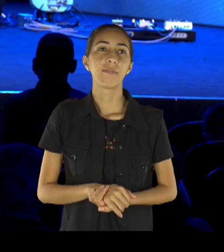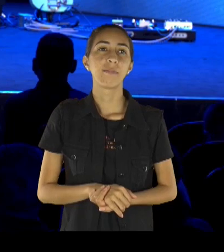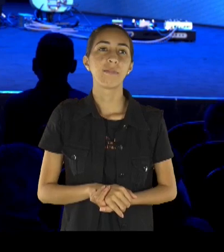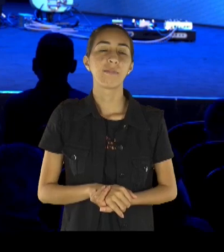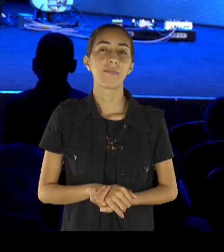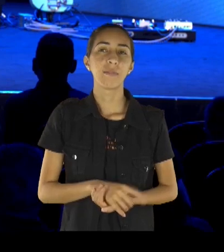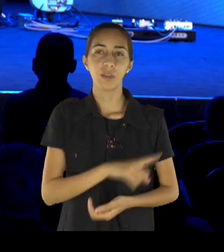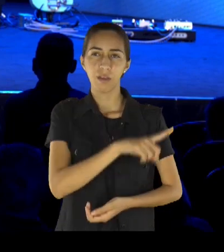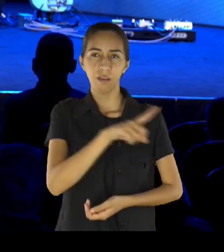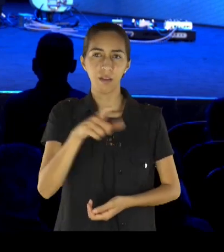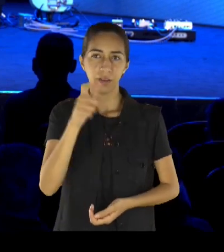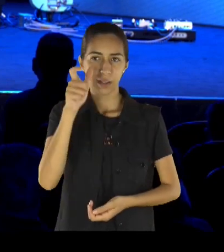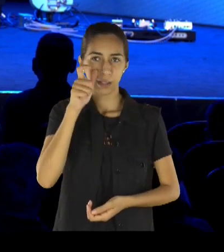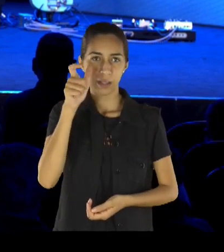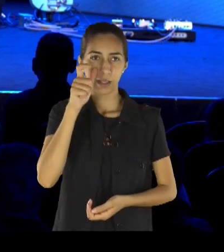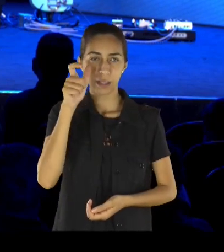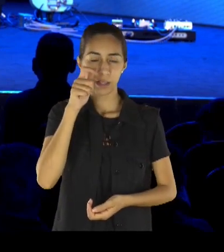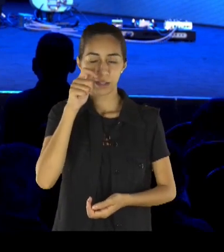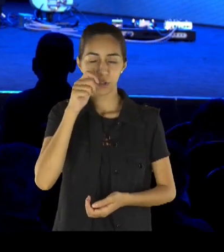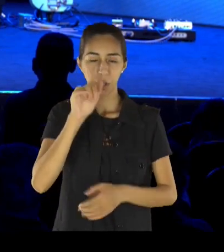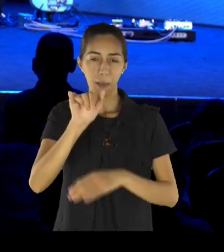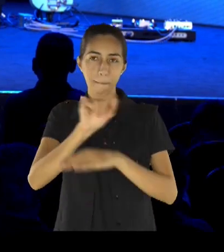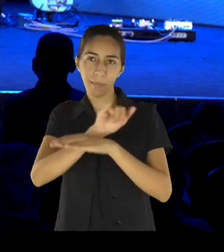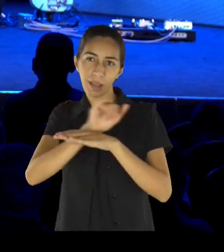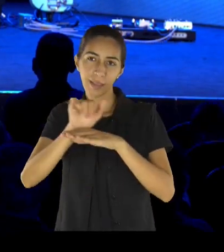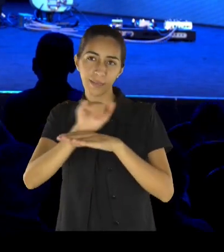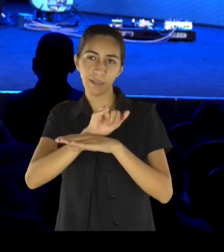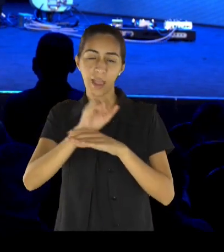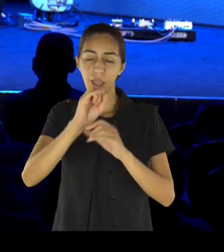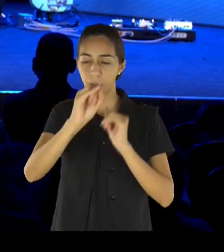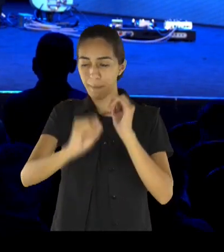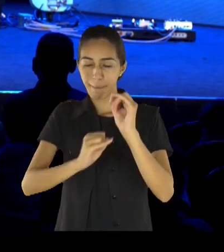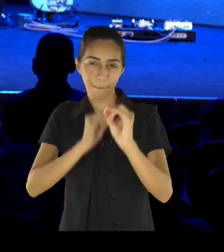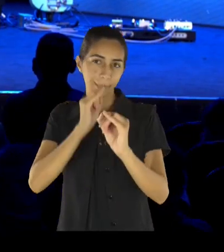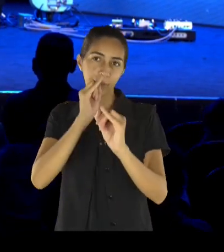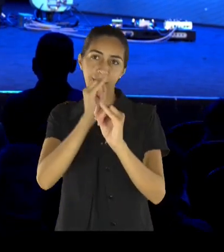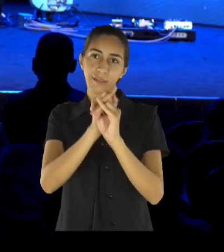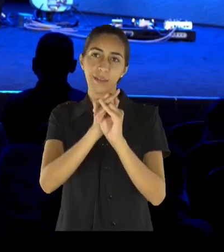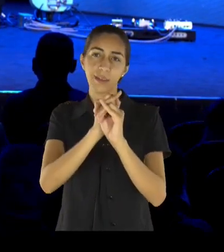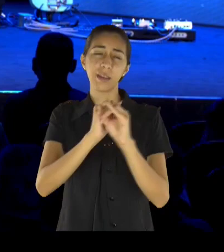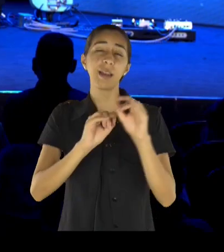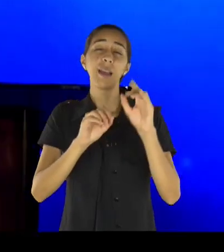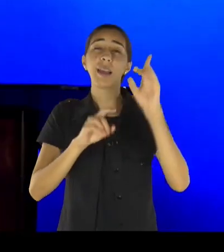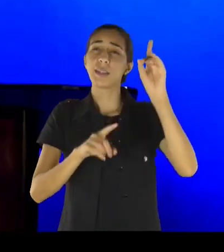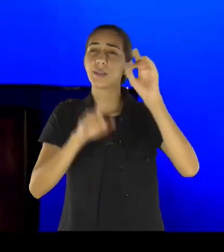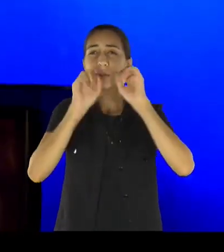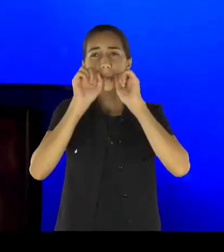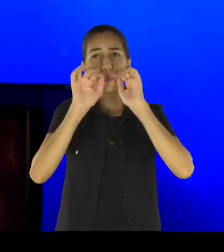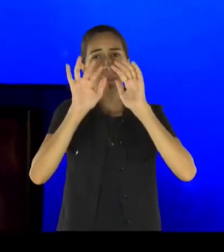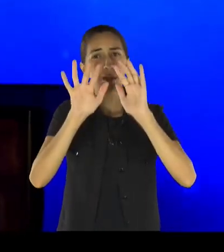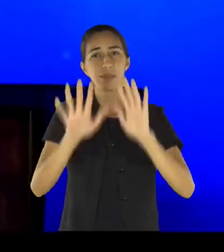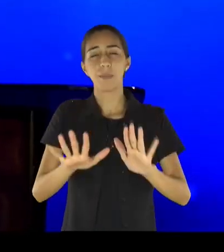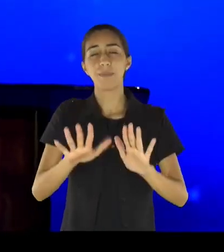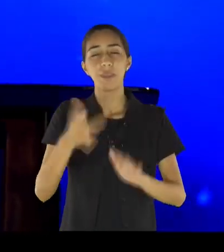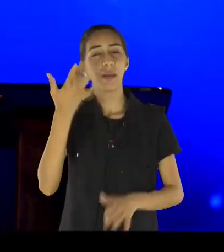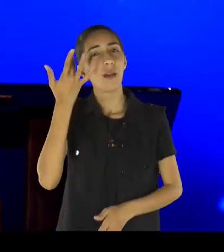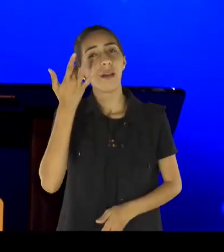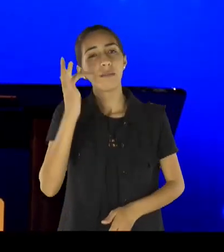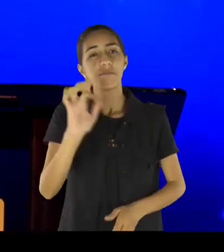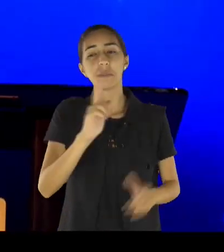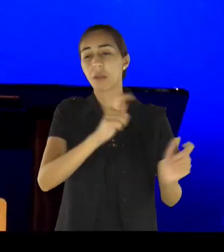nos assistindo, pela internet, que Deus te abençoe, você pode estar, eu não sei onde você está, que local você está,